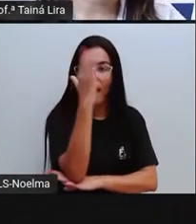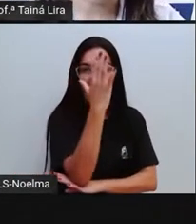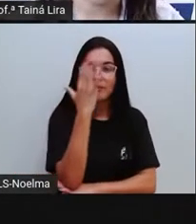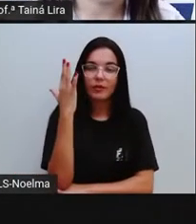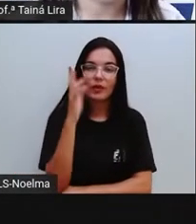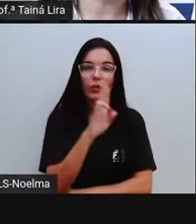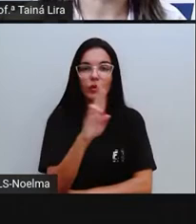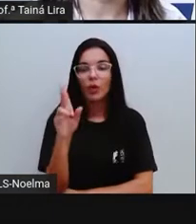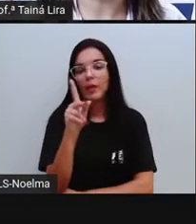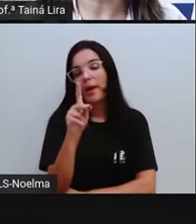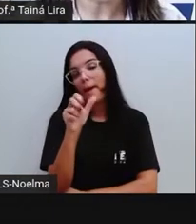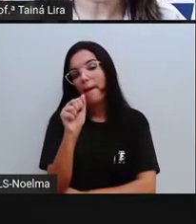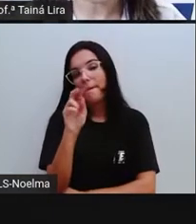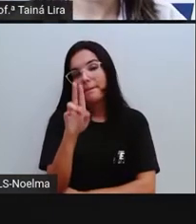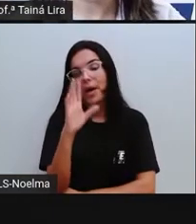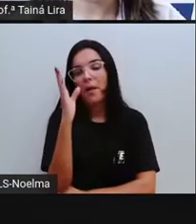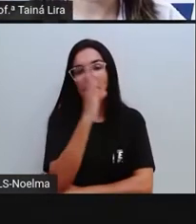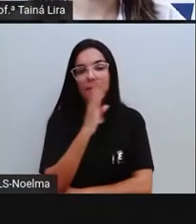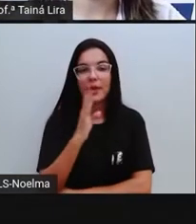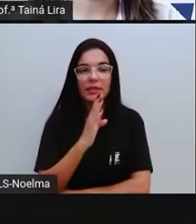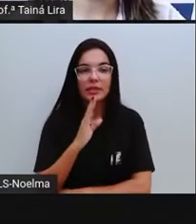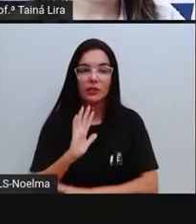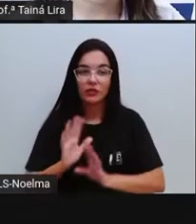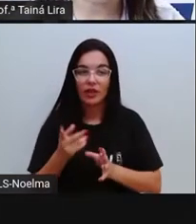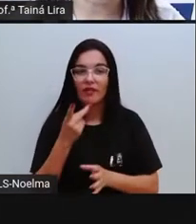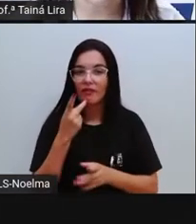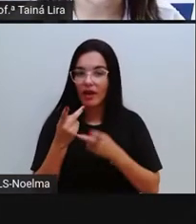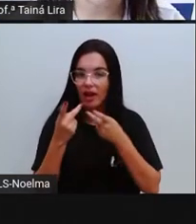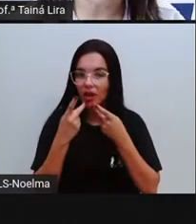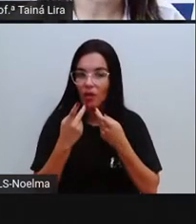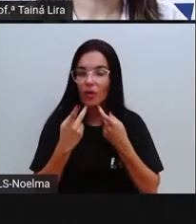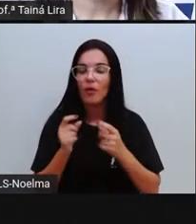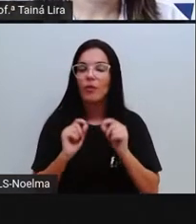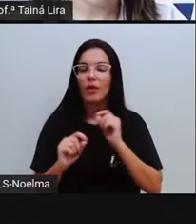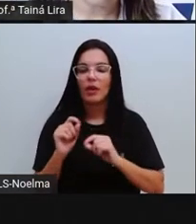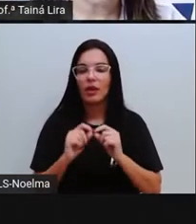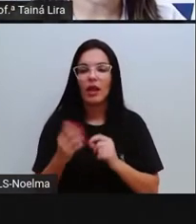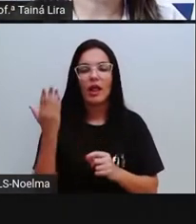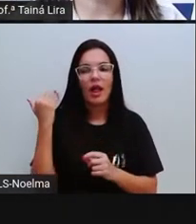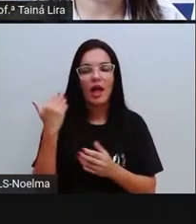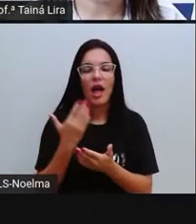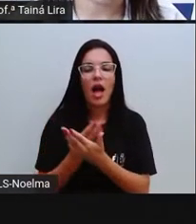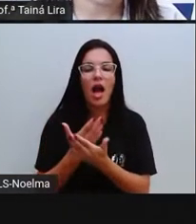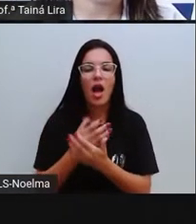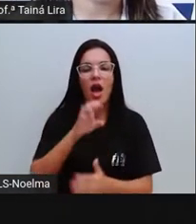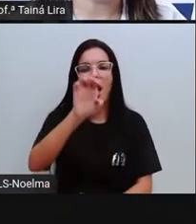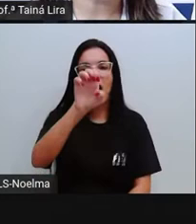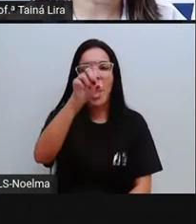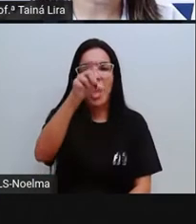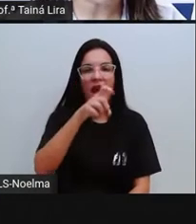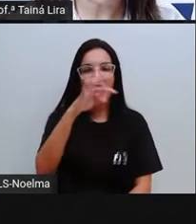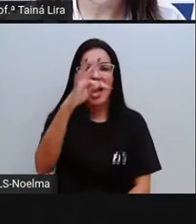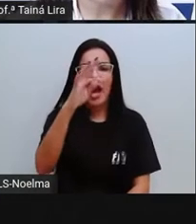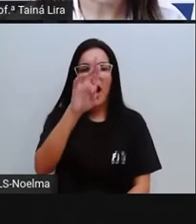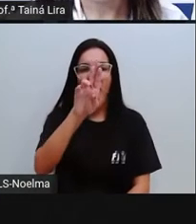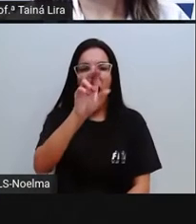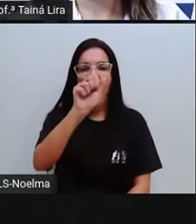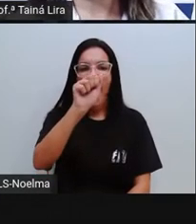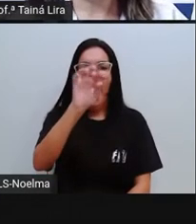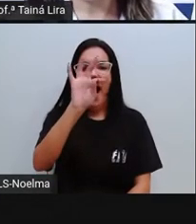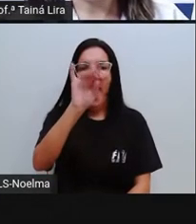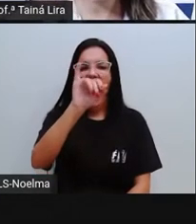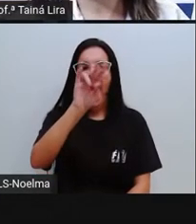Pró já falou, né? Lá na aula sobre extrativismo, certo? A Pró falou aí sobre o pau-Brasil,